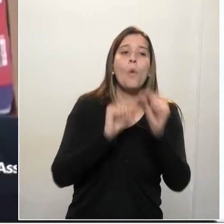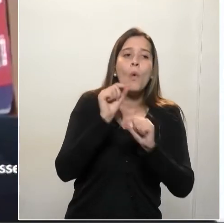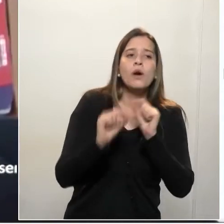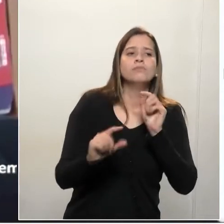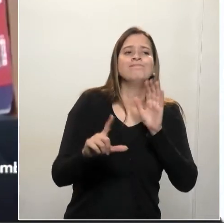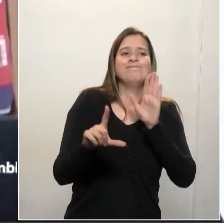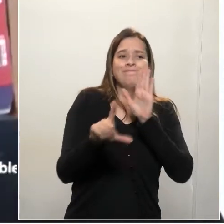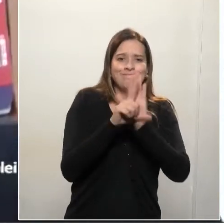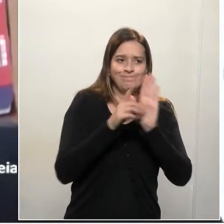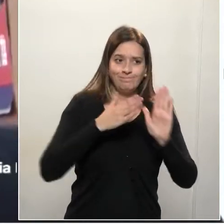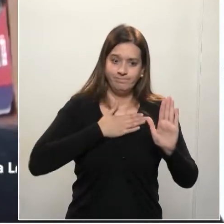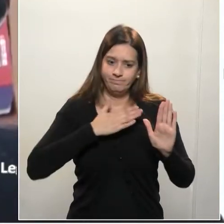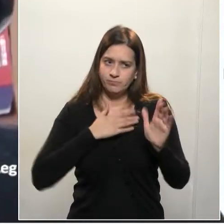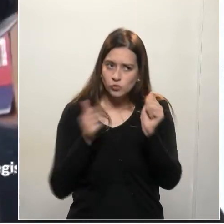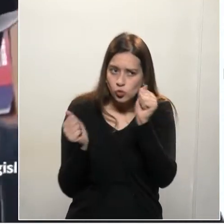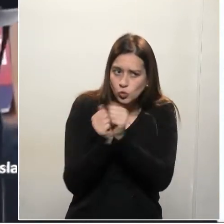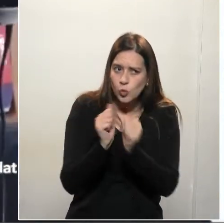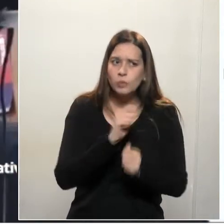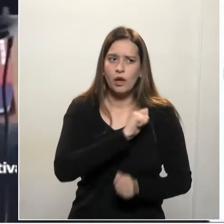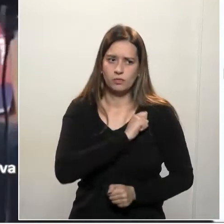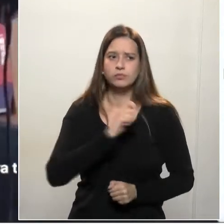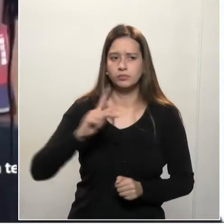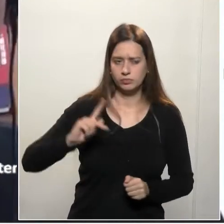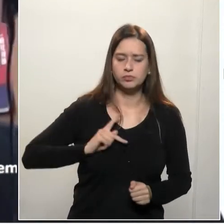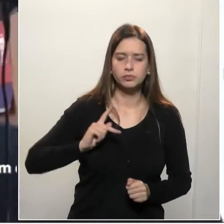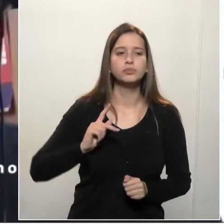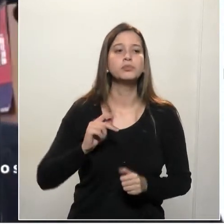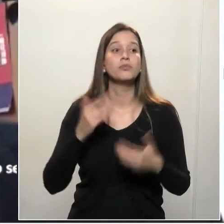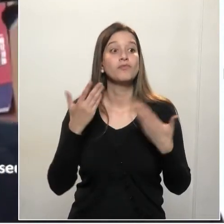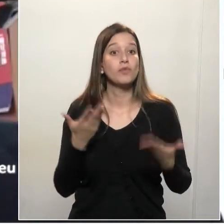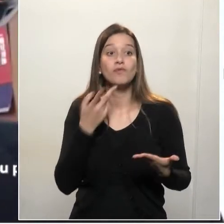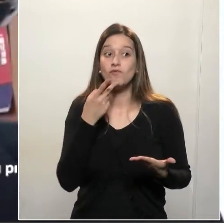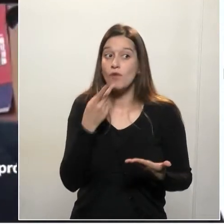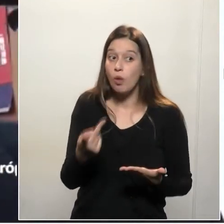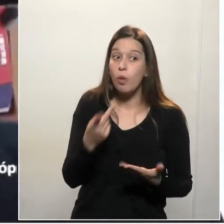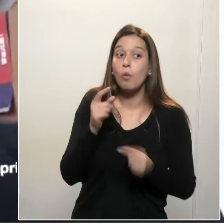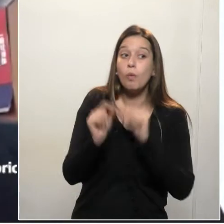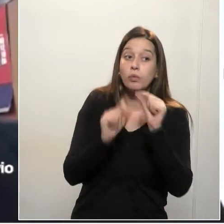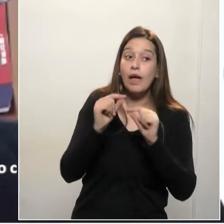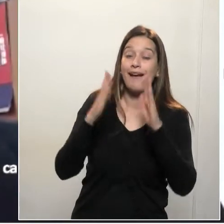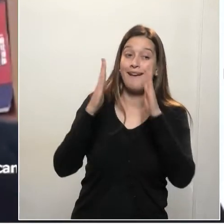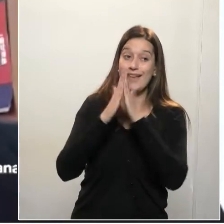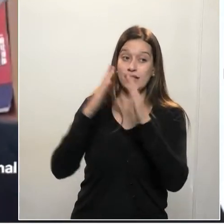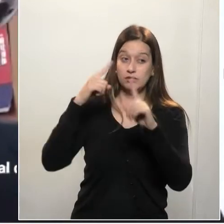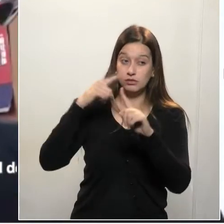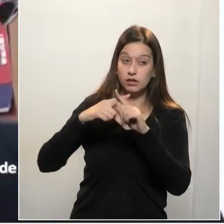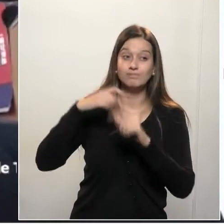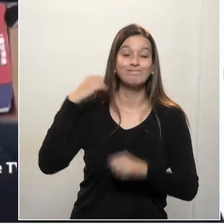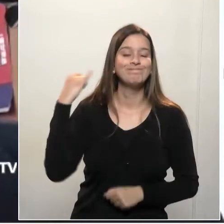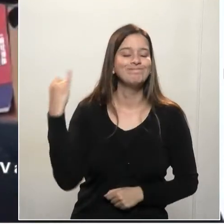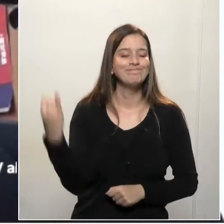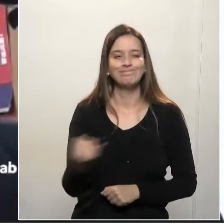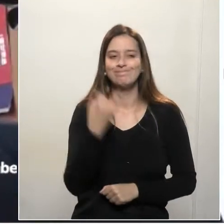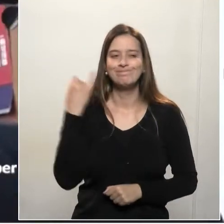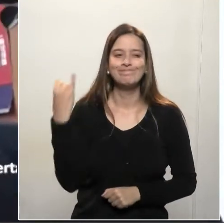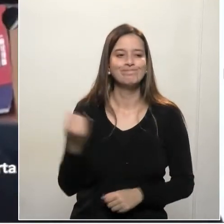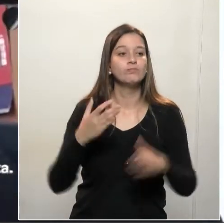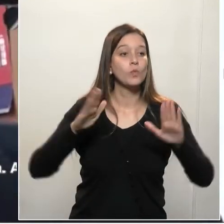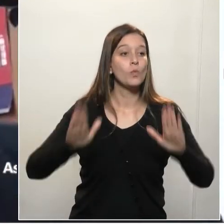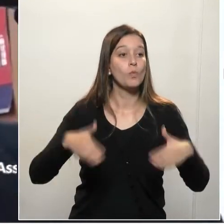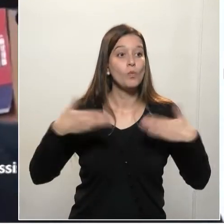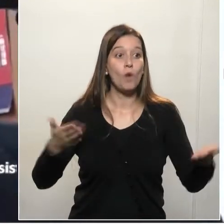reconhece as igrejas como atividades essenciais em período de calamidade